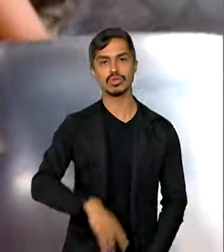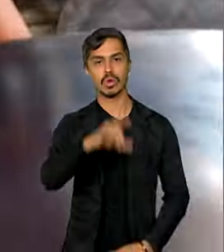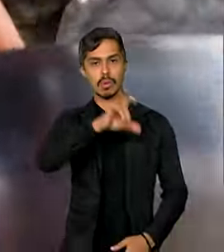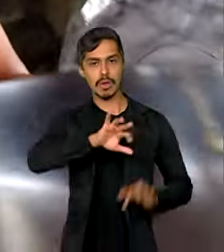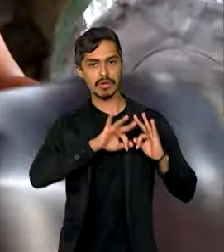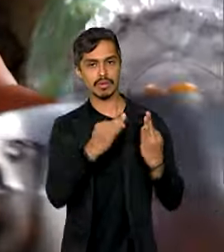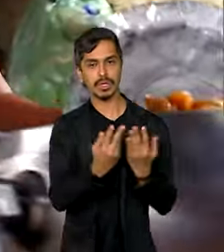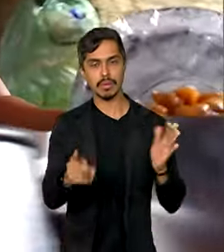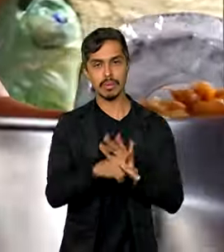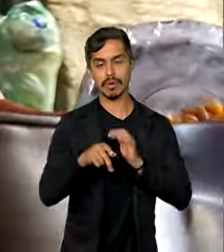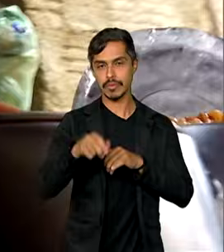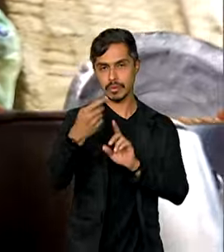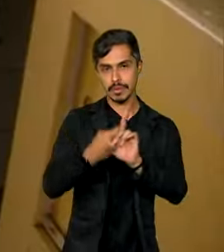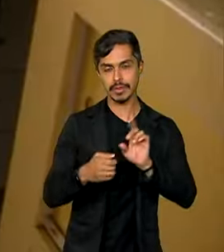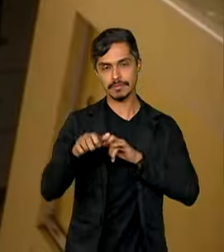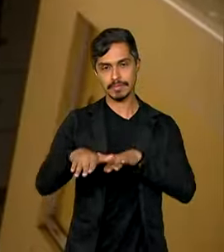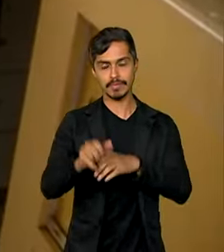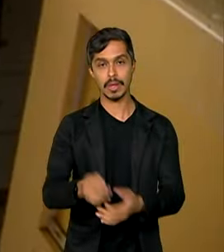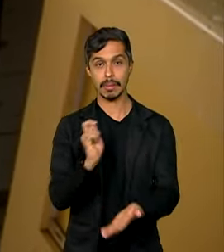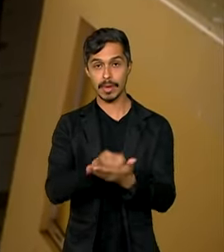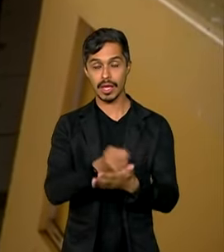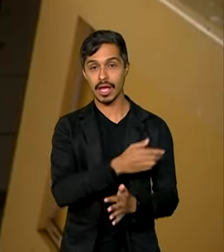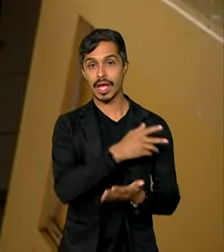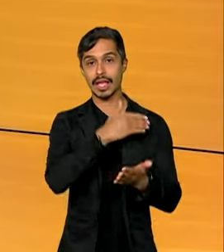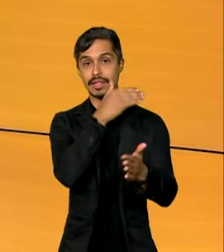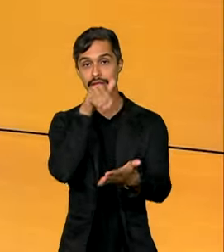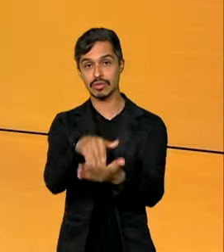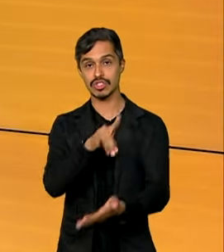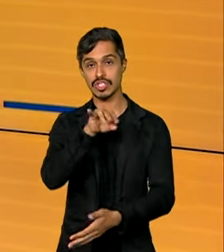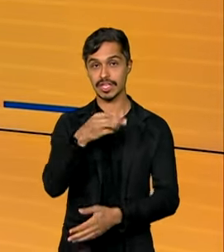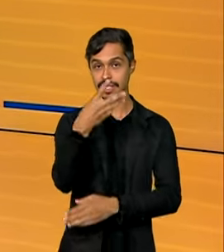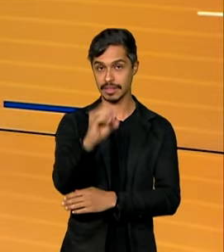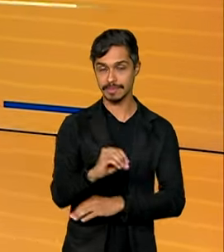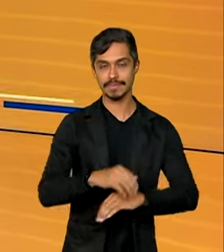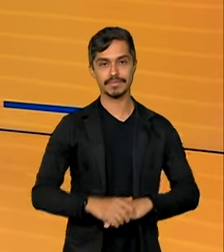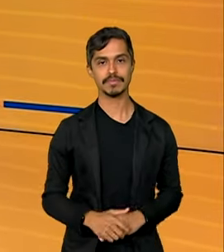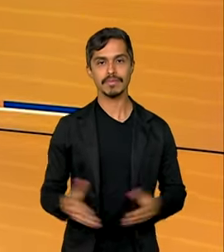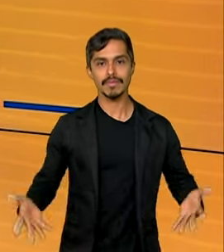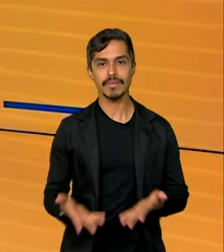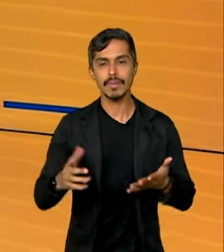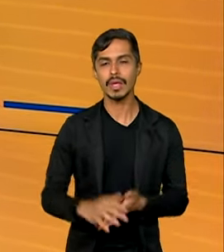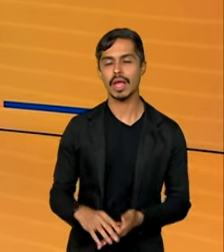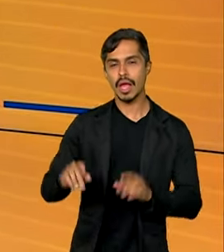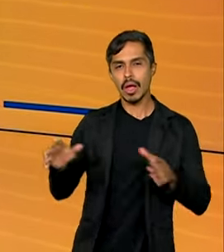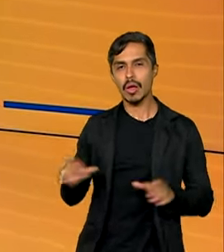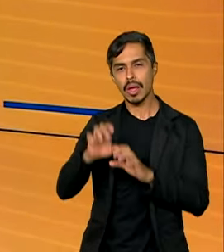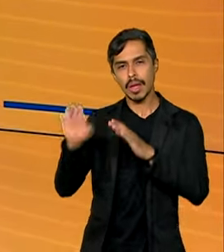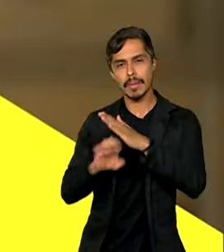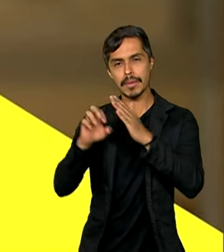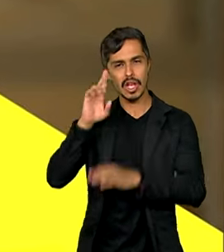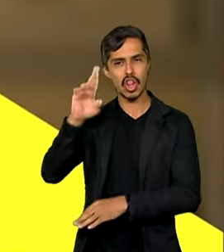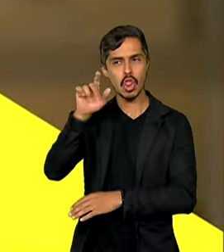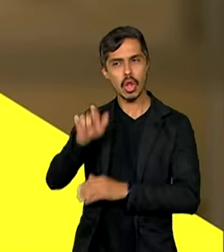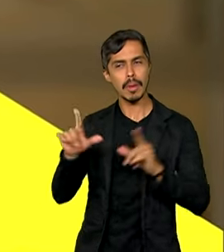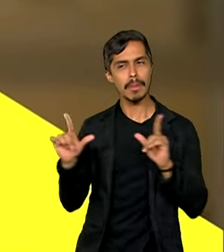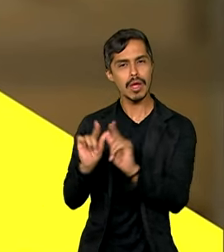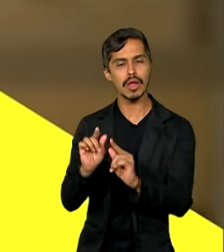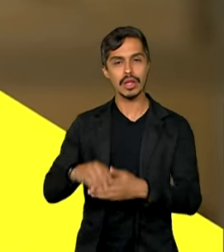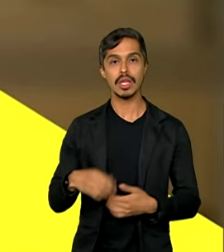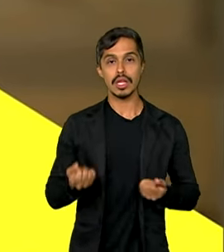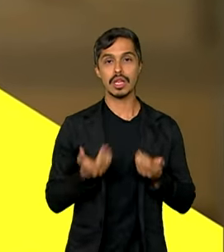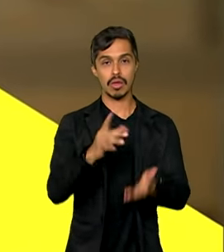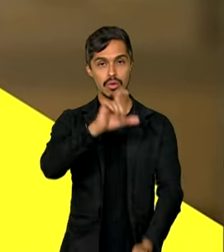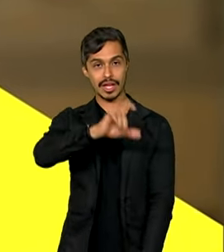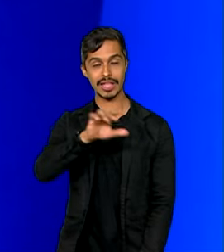Setembro. O pagamento segue até o dia 30. Incentivo ao pequeno empresário lançado o cartão MEI com a